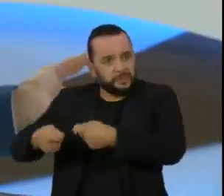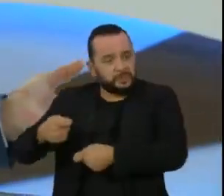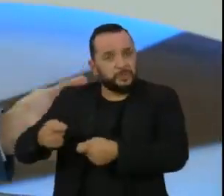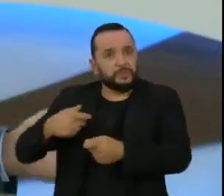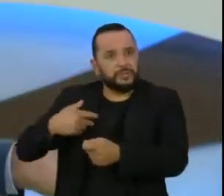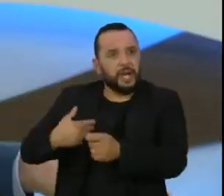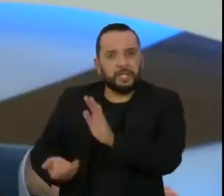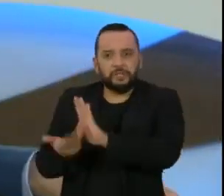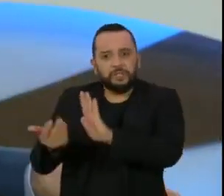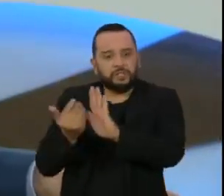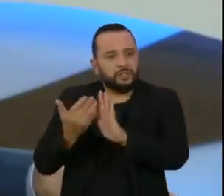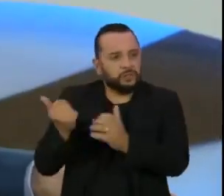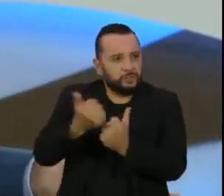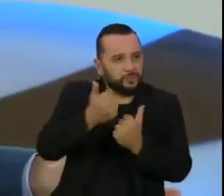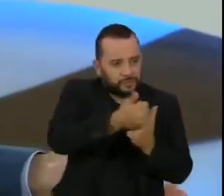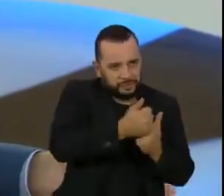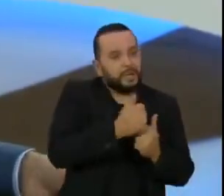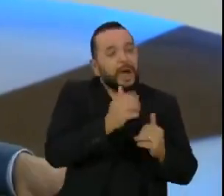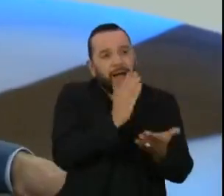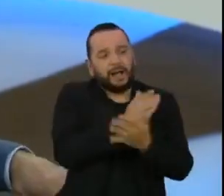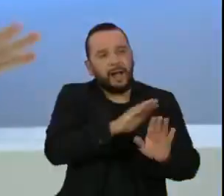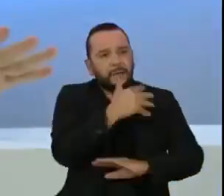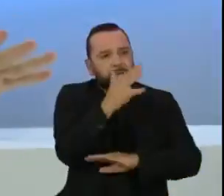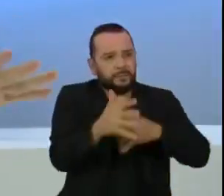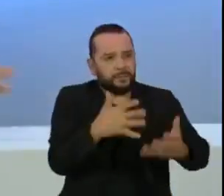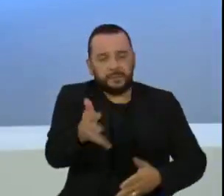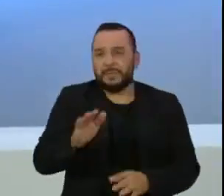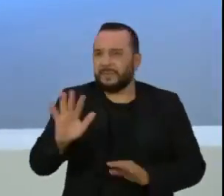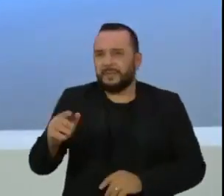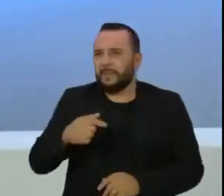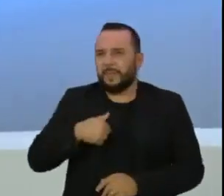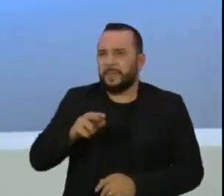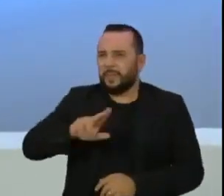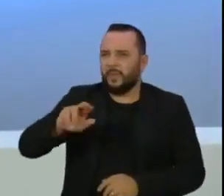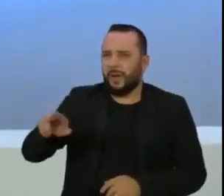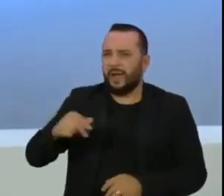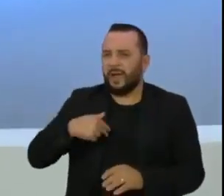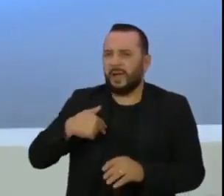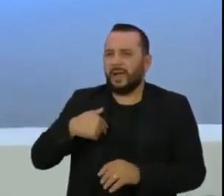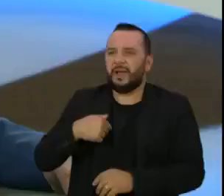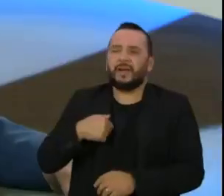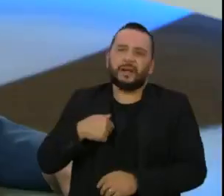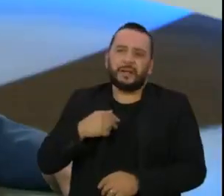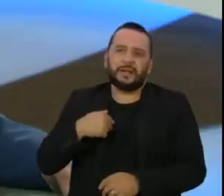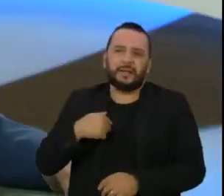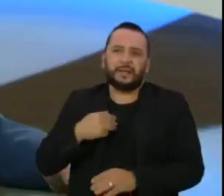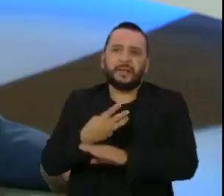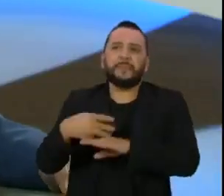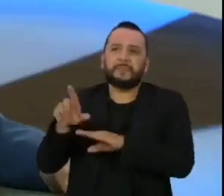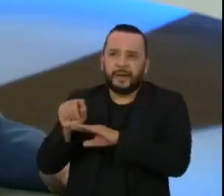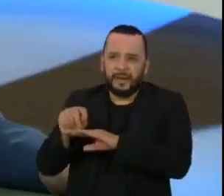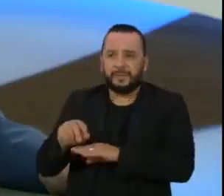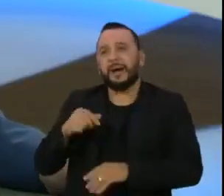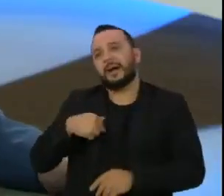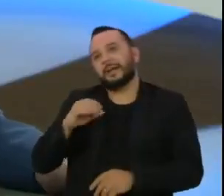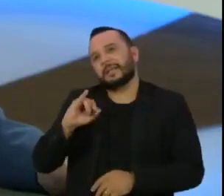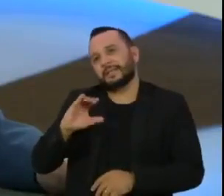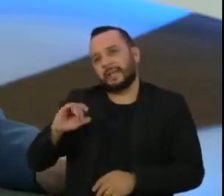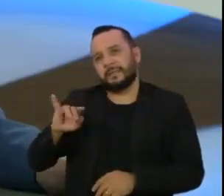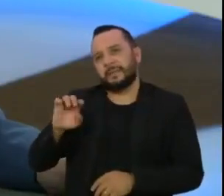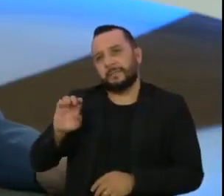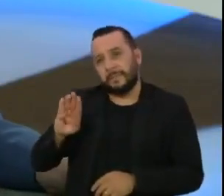é a Não é o sucateamento do Ibama, do ICMB, o que não tem... Olha só. Vocês me perguntaram a causa. A causa